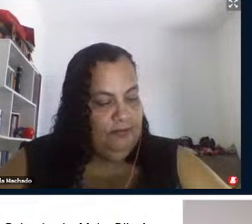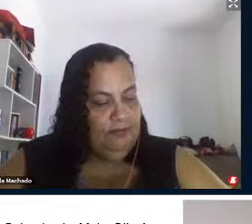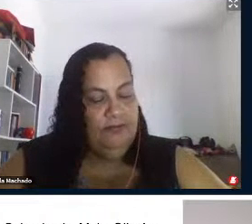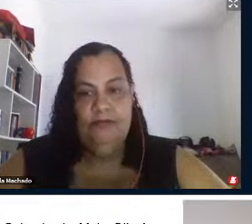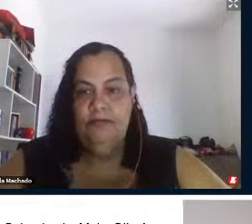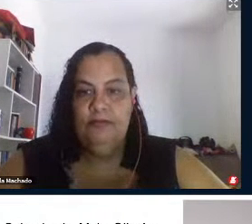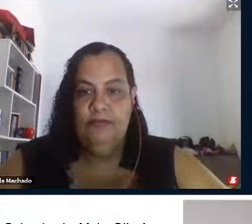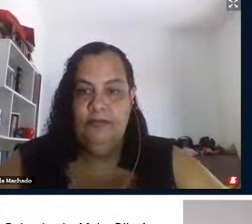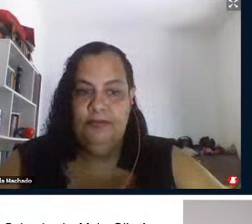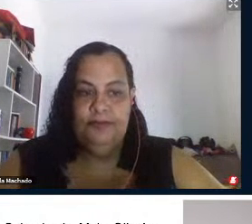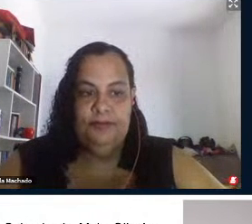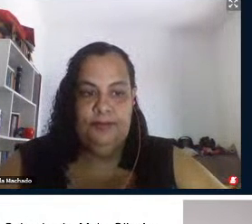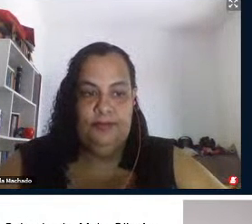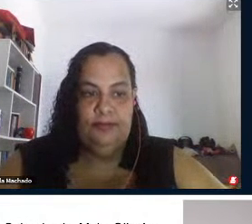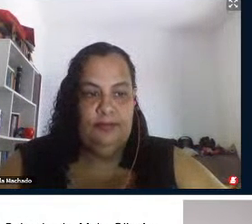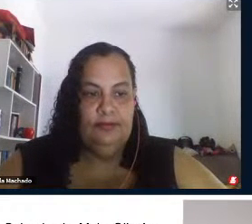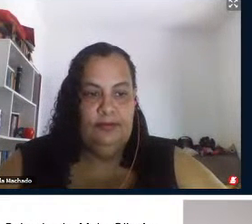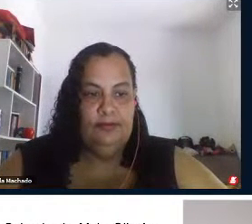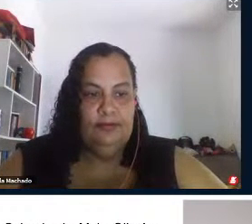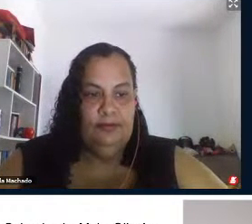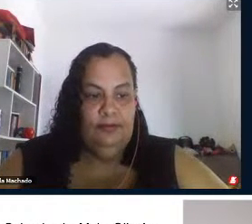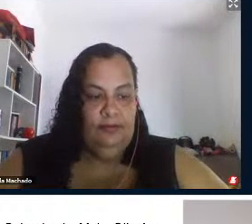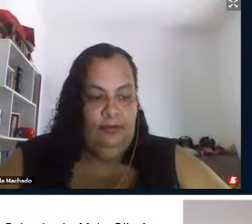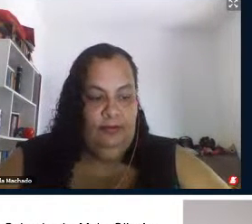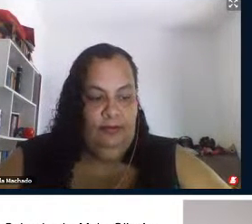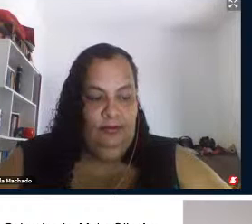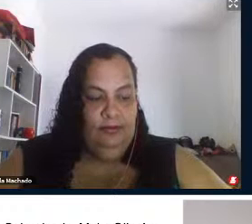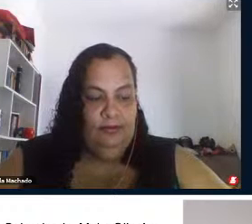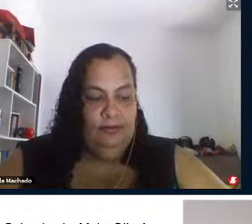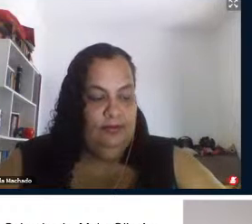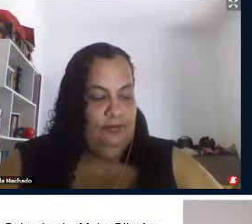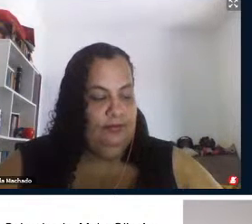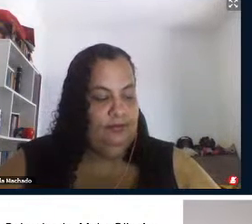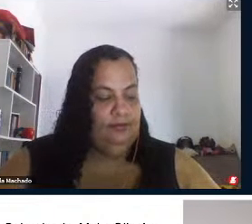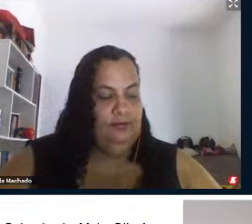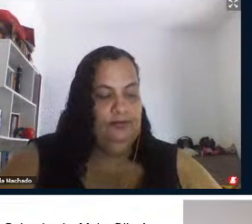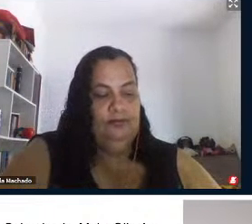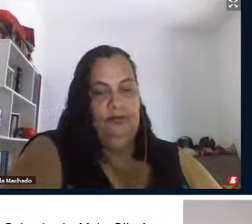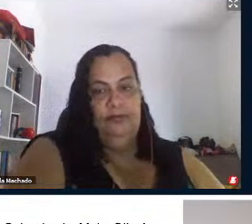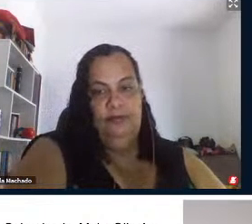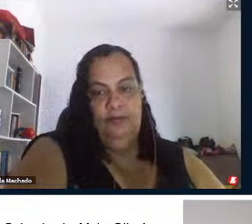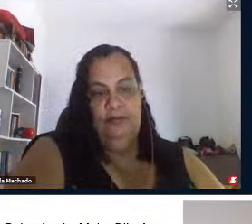permitir outras coisas que às vezes a gente deixa de fora, por exemplo, como forjar